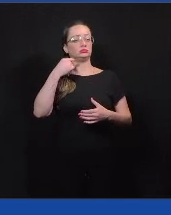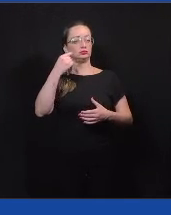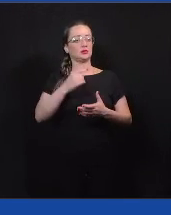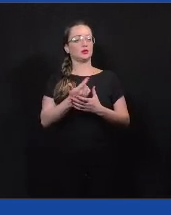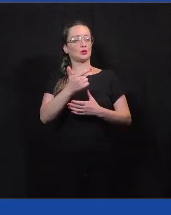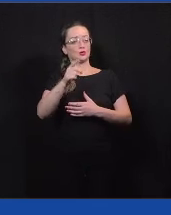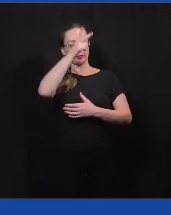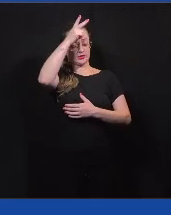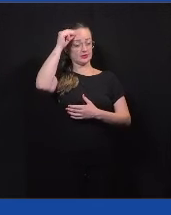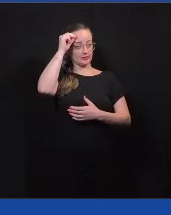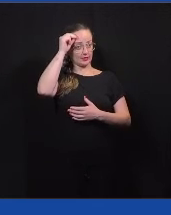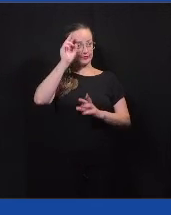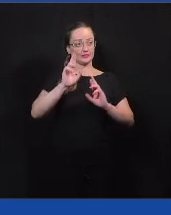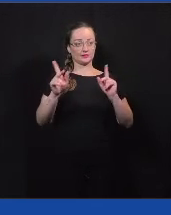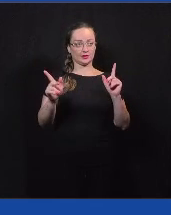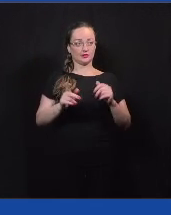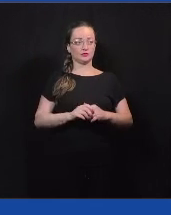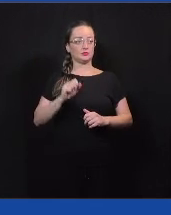Municipais.